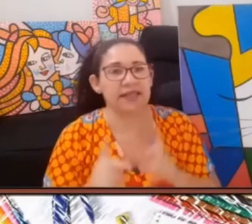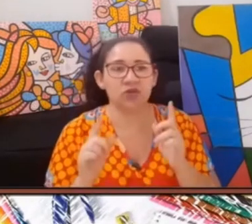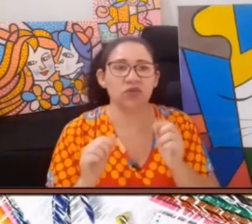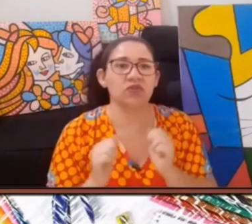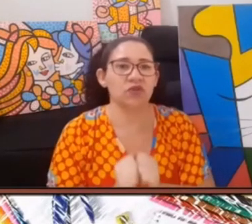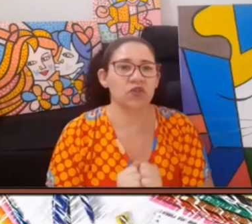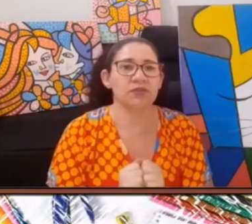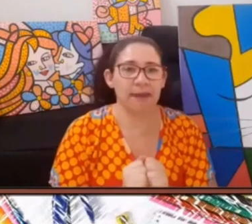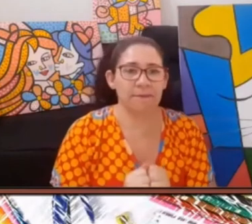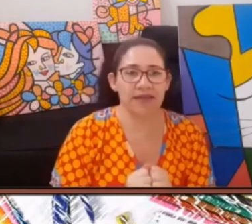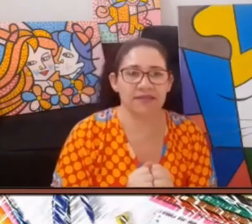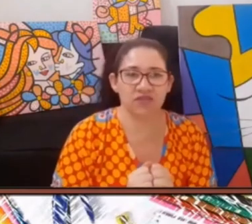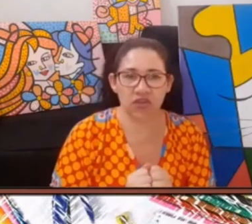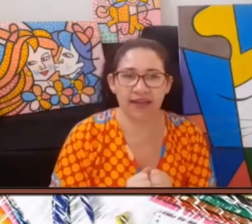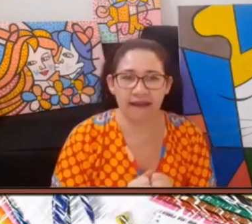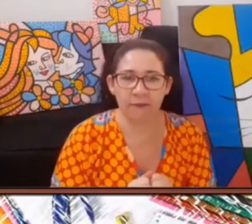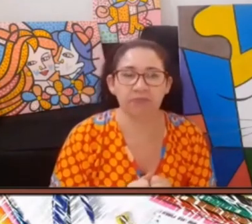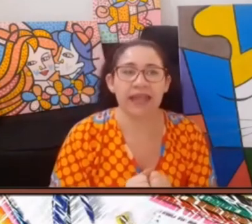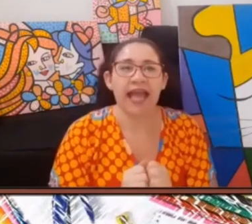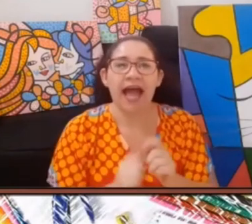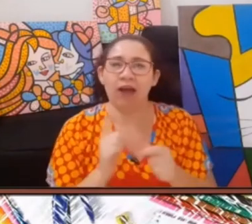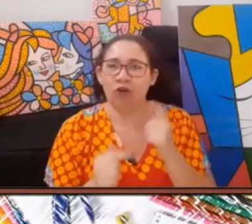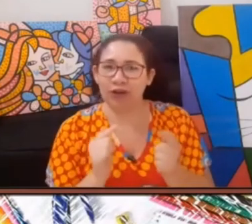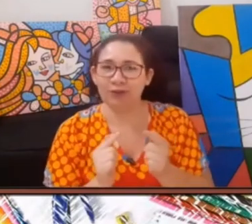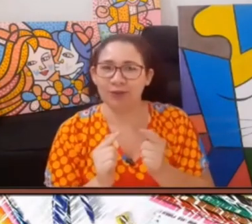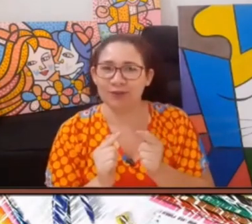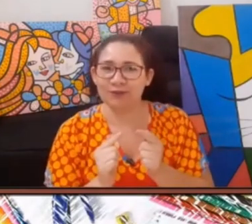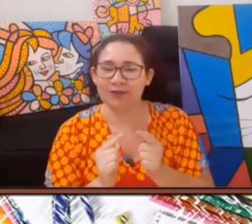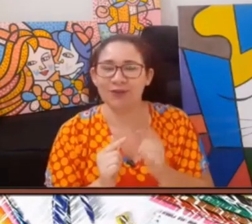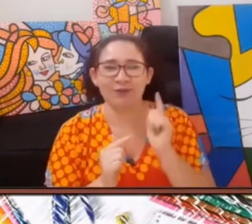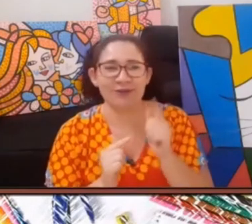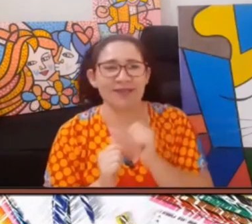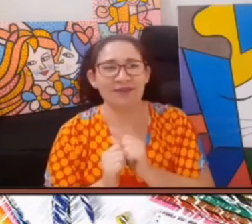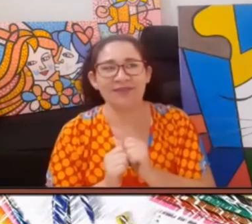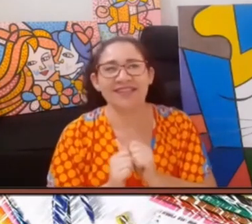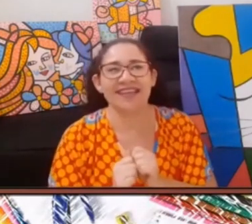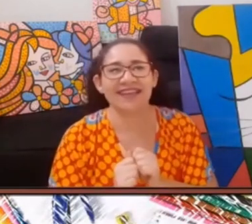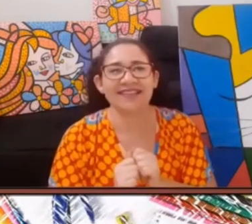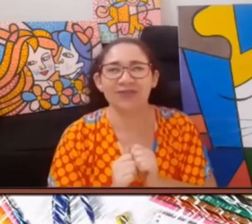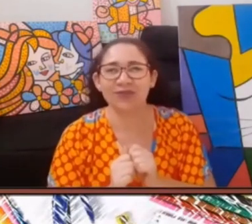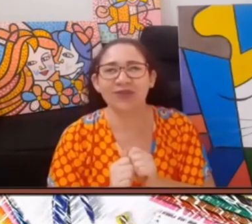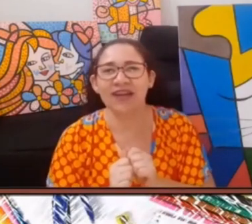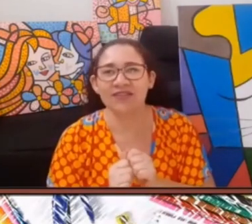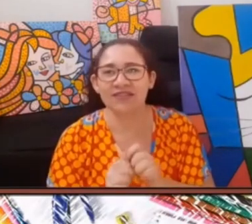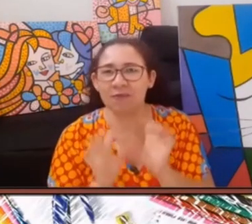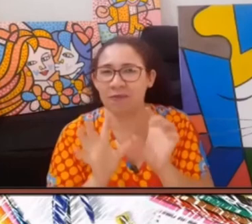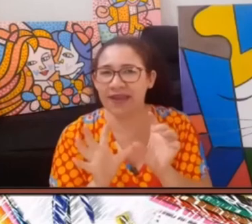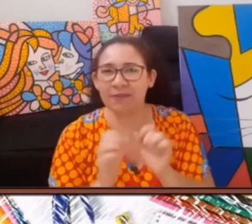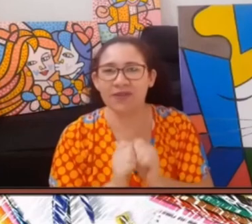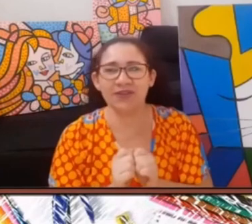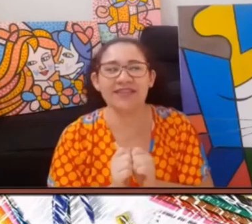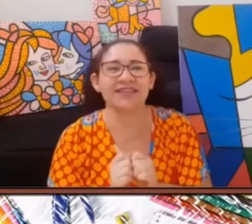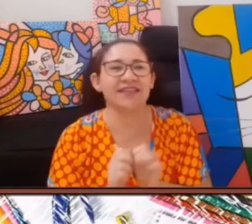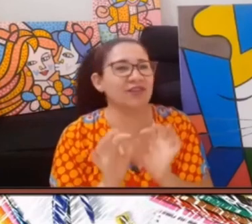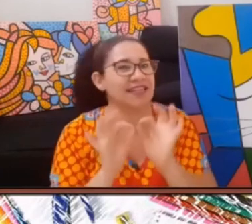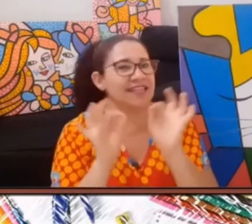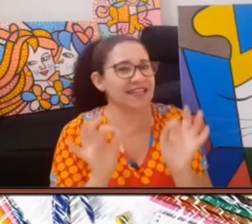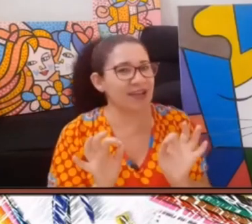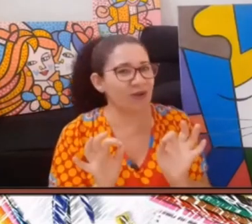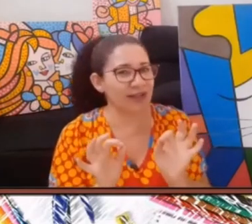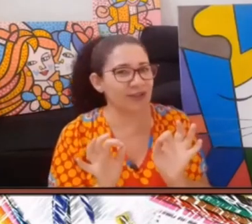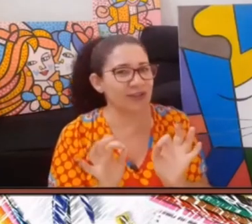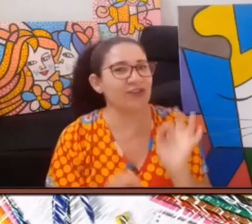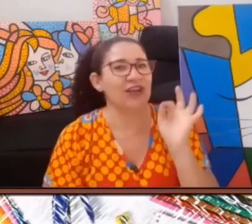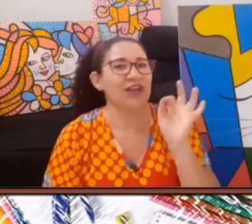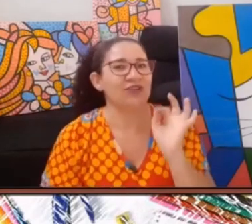coisa, mas todos nós somos capazes de criar. Agora, no próximo vídeo, eu vou mostrar para vocês um tutorialzinho bem rapidinho, ensinando a